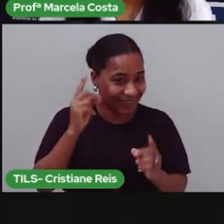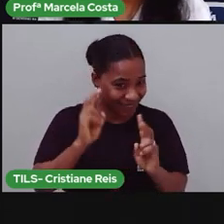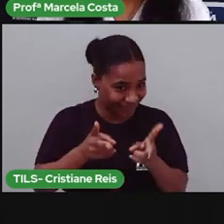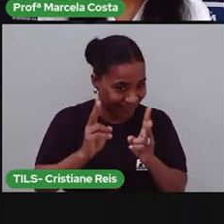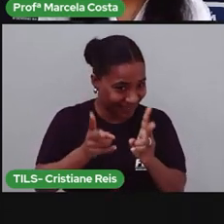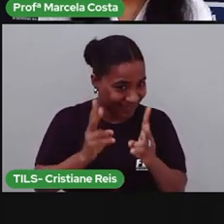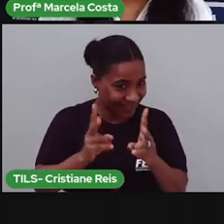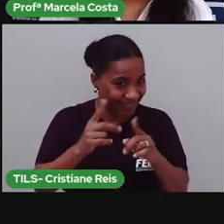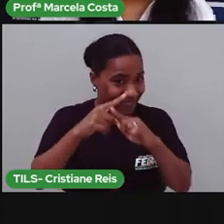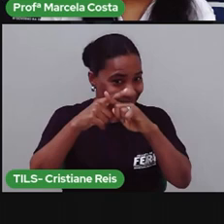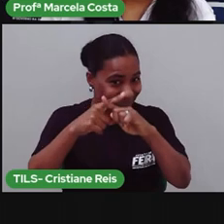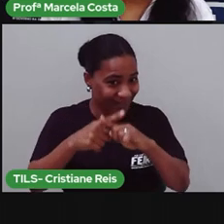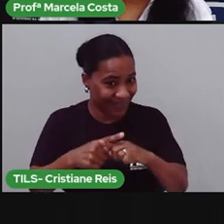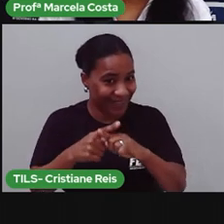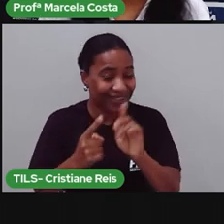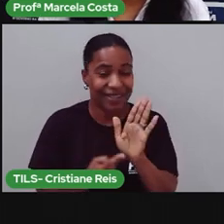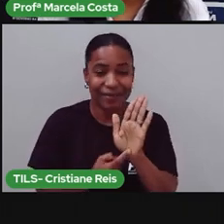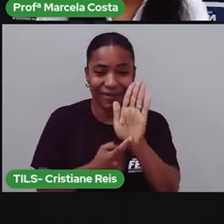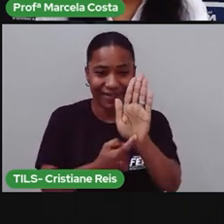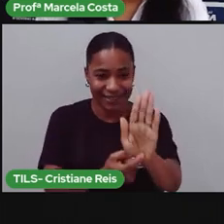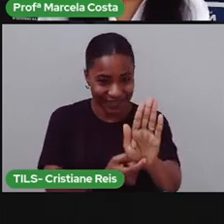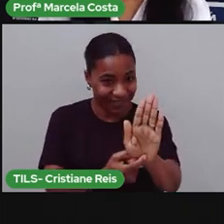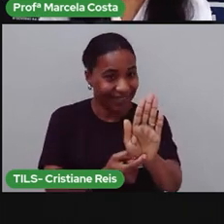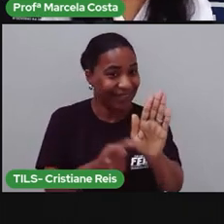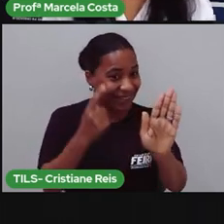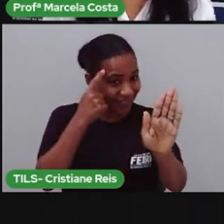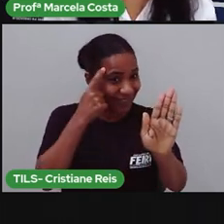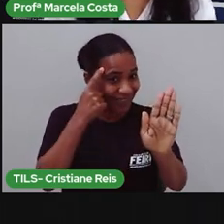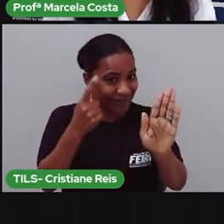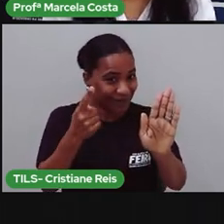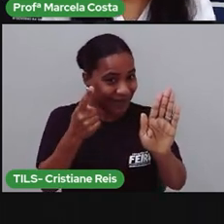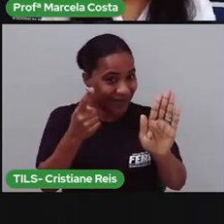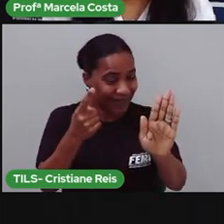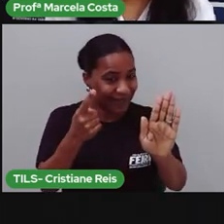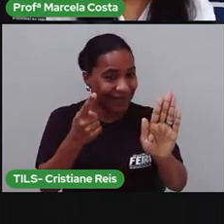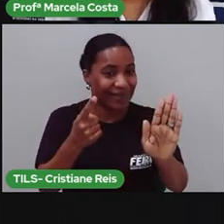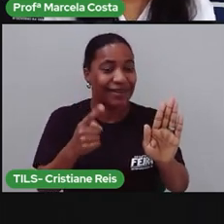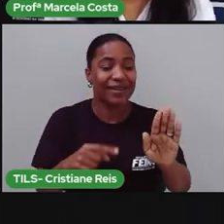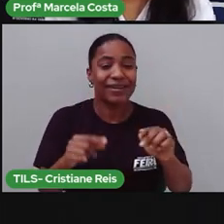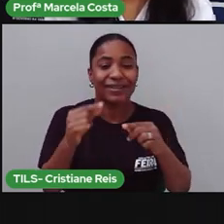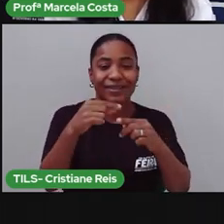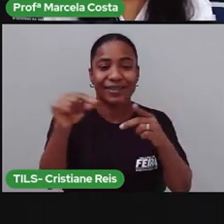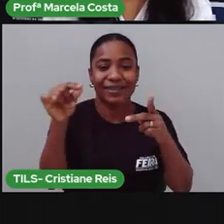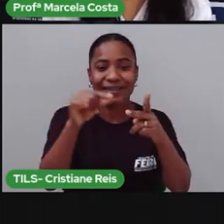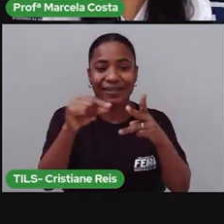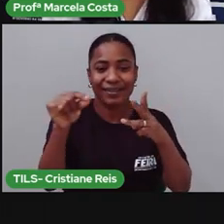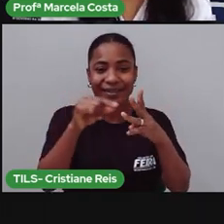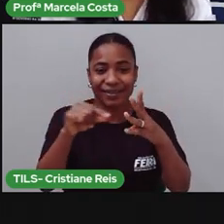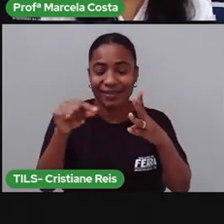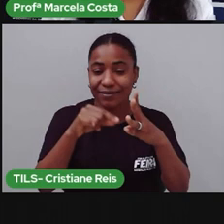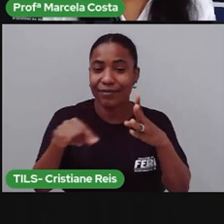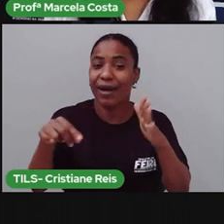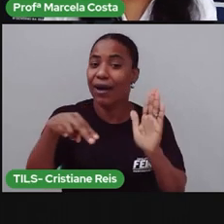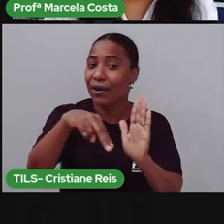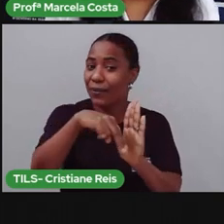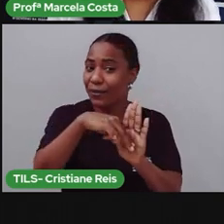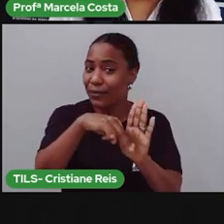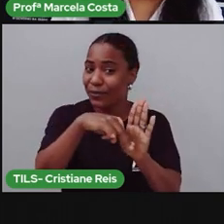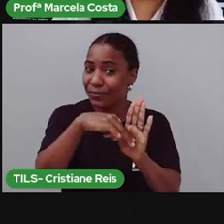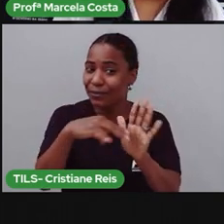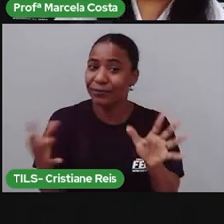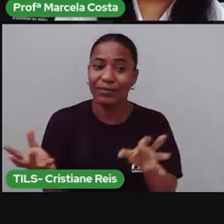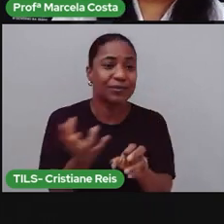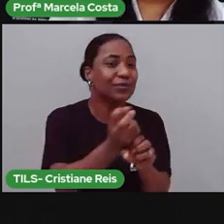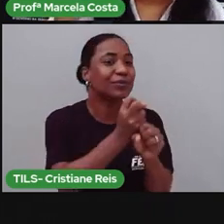cada aula a gente vai estar apresentando uma coisa diferente. E você vai pontuando em cada desafio. Conta pra mim